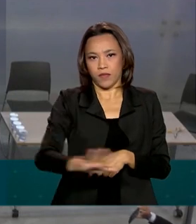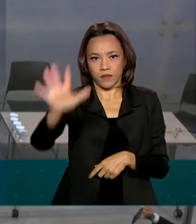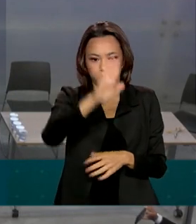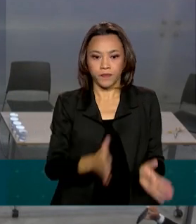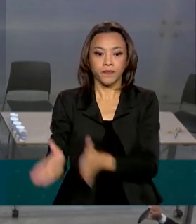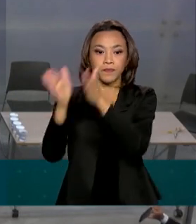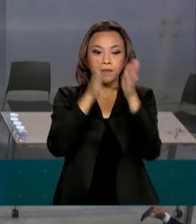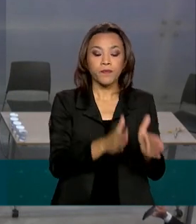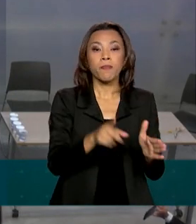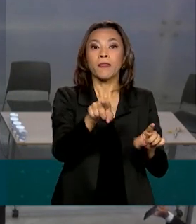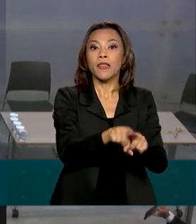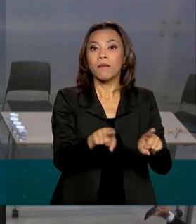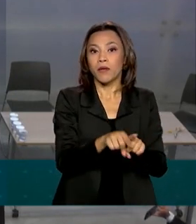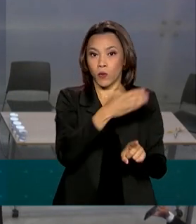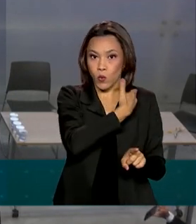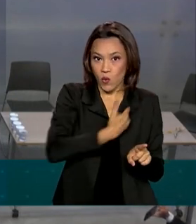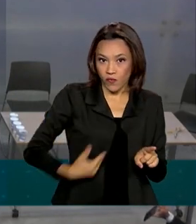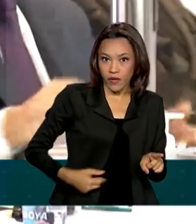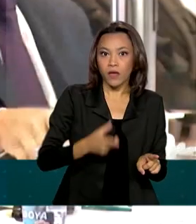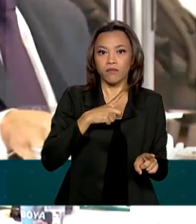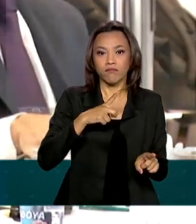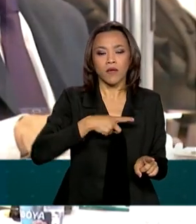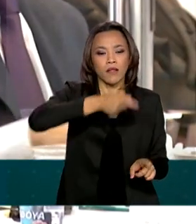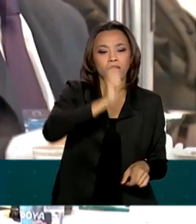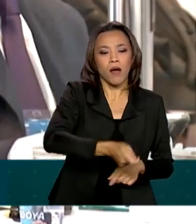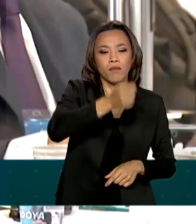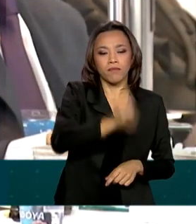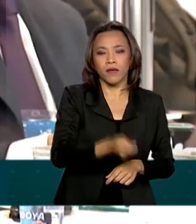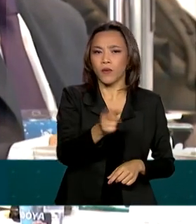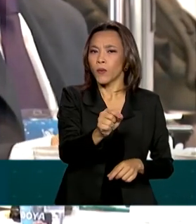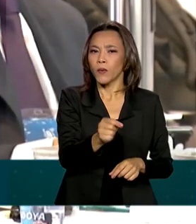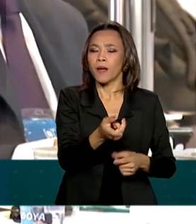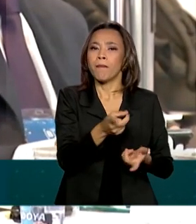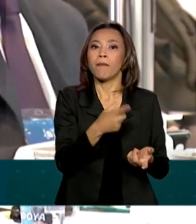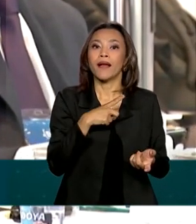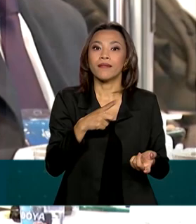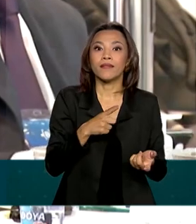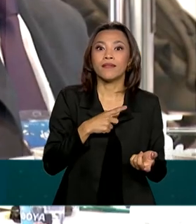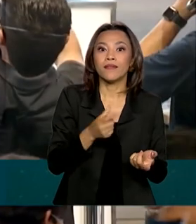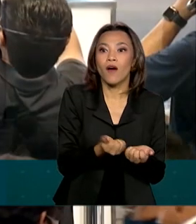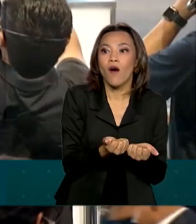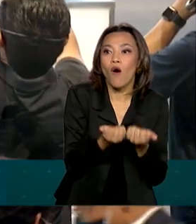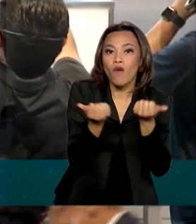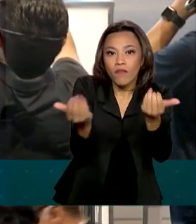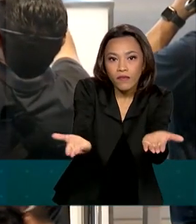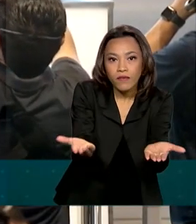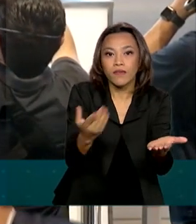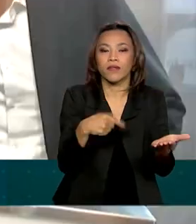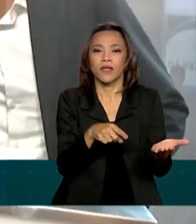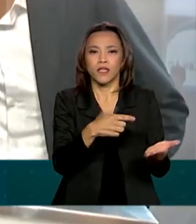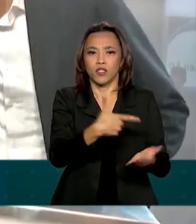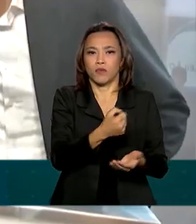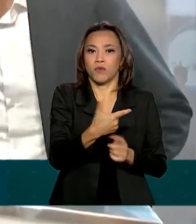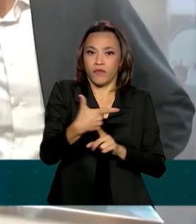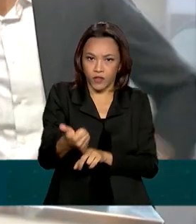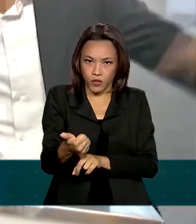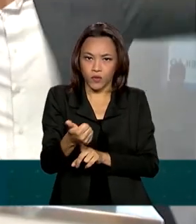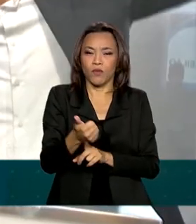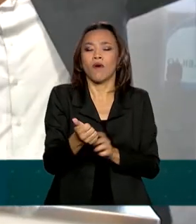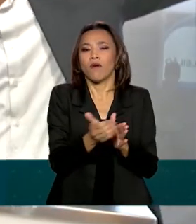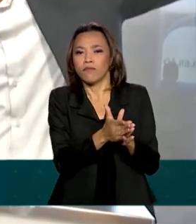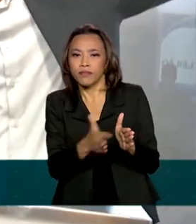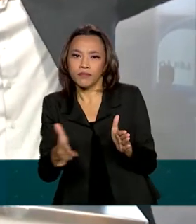Por outro lado, o governo aposta em leilões de transmissão de energia para aumentar a oferta existente. Em 2021, devem ser